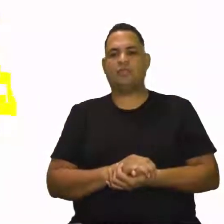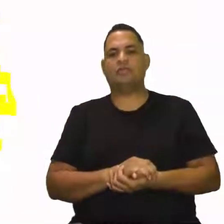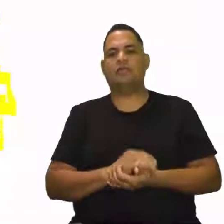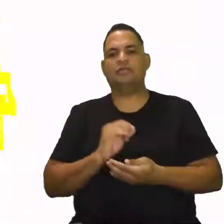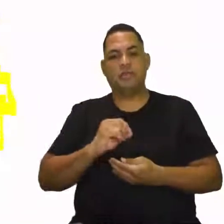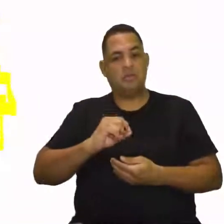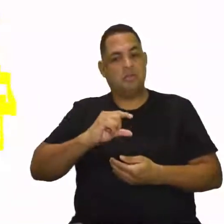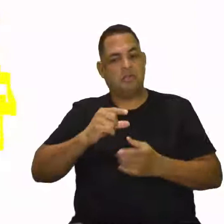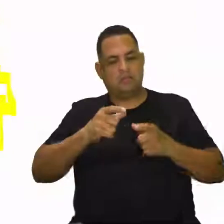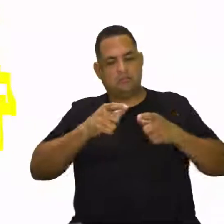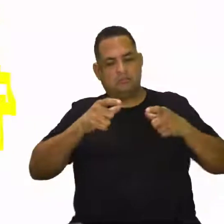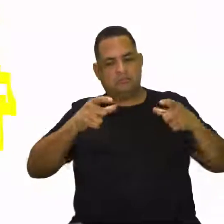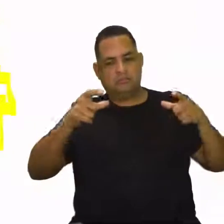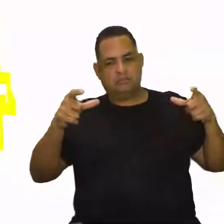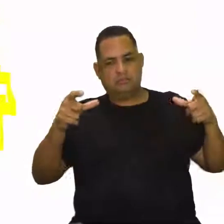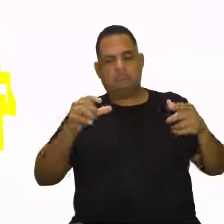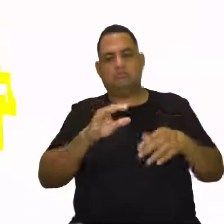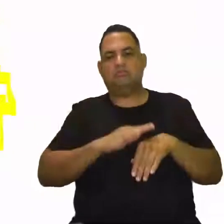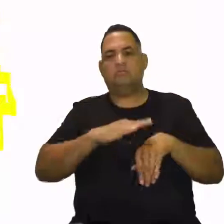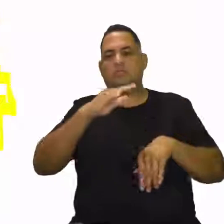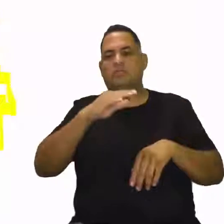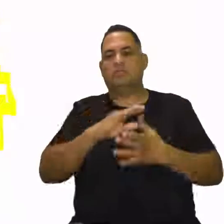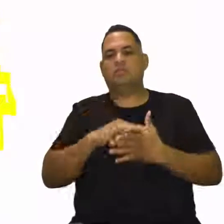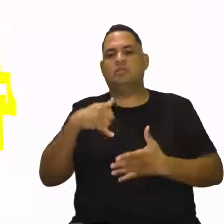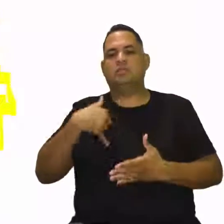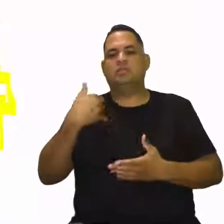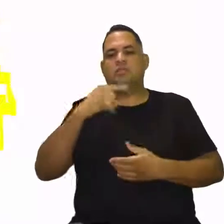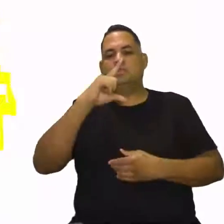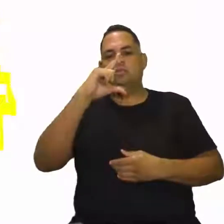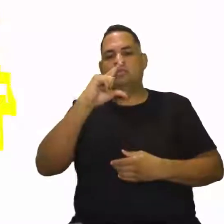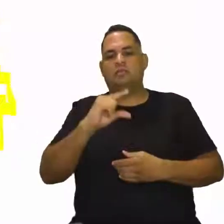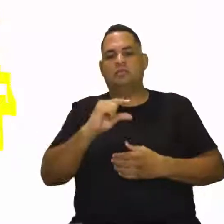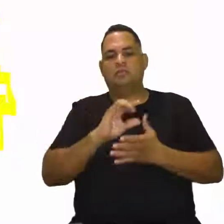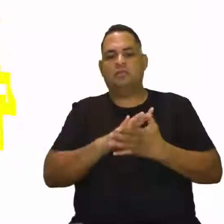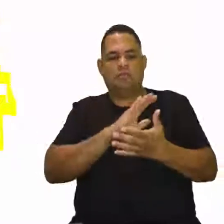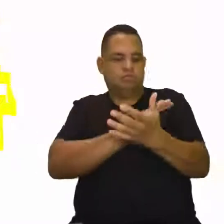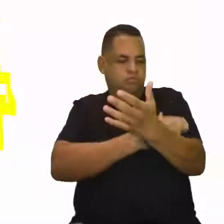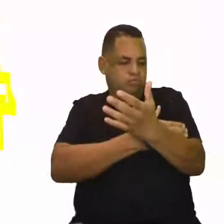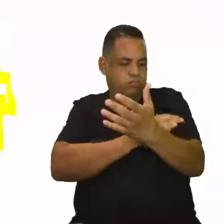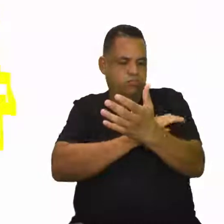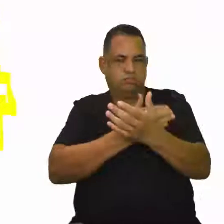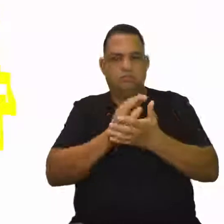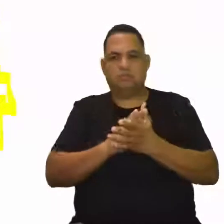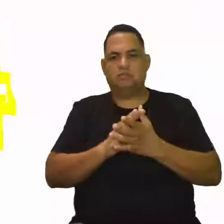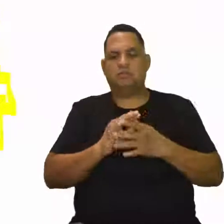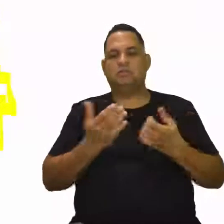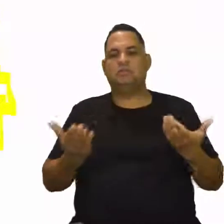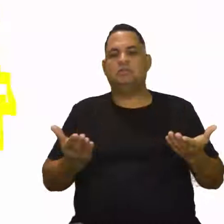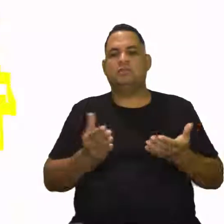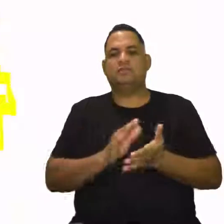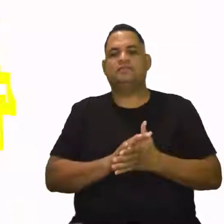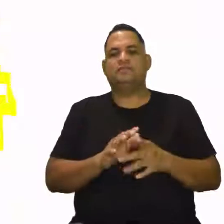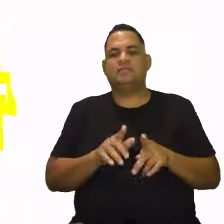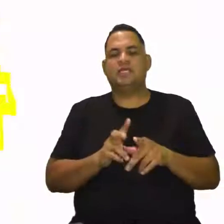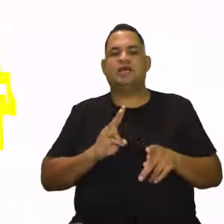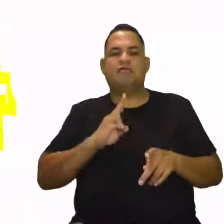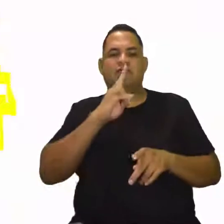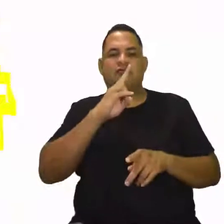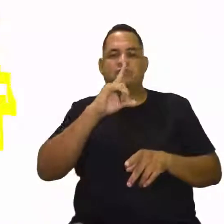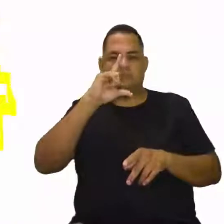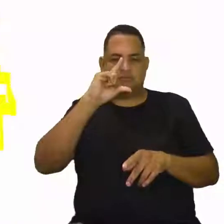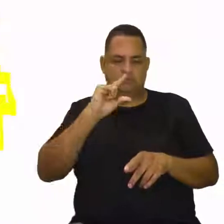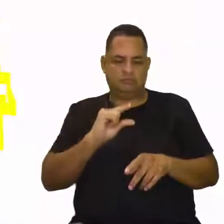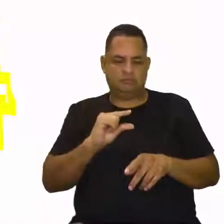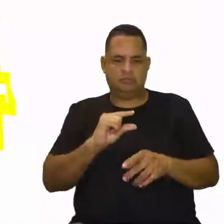aumentando. Quanto mais idade, menor aí essa massa muscular e essa força. Ela vai